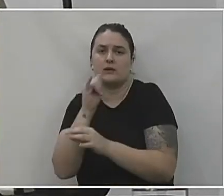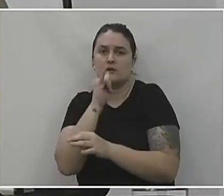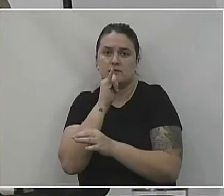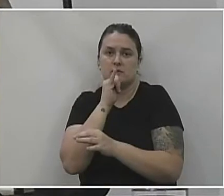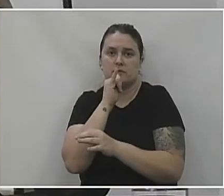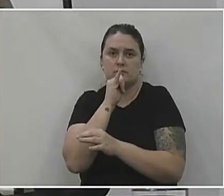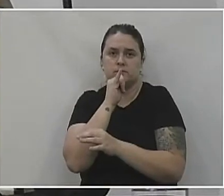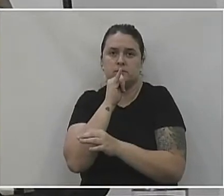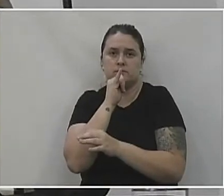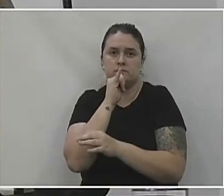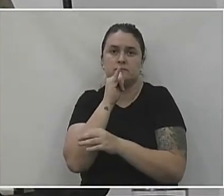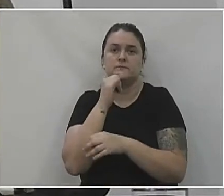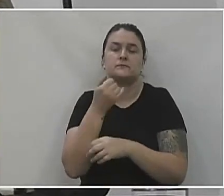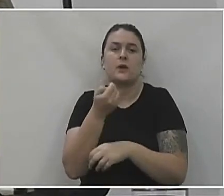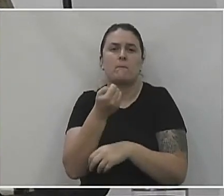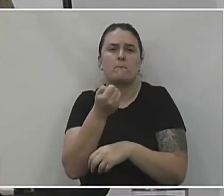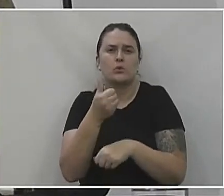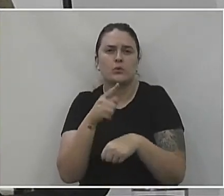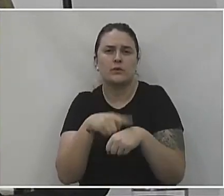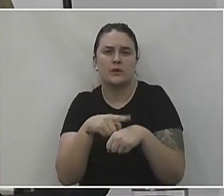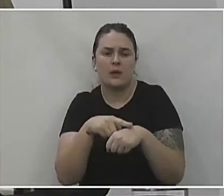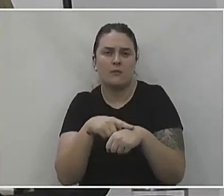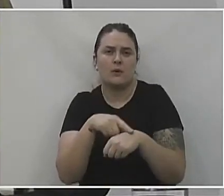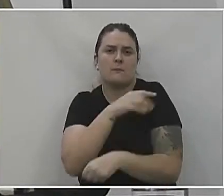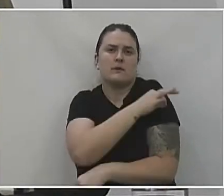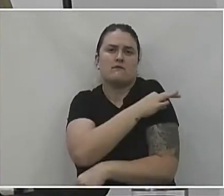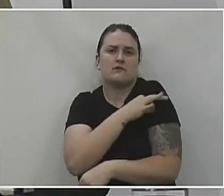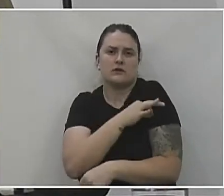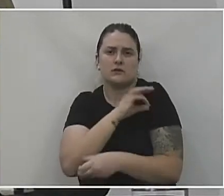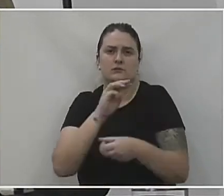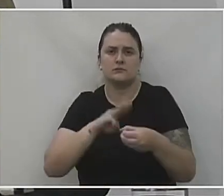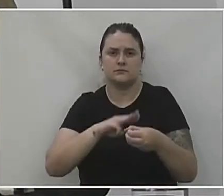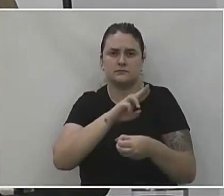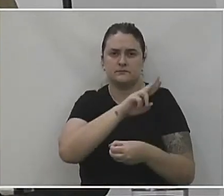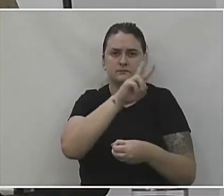exemplo, há pouco tempo, o próprio prefeito de União